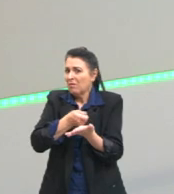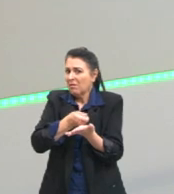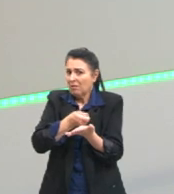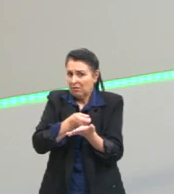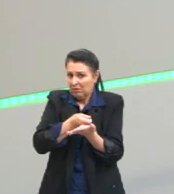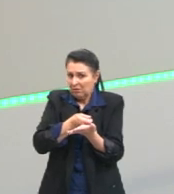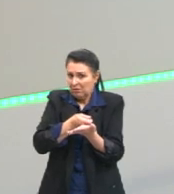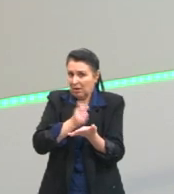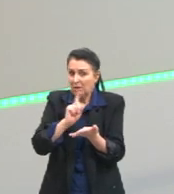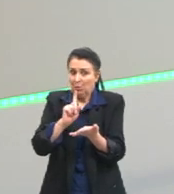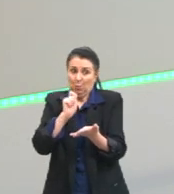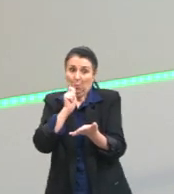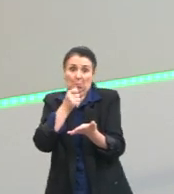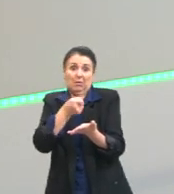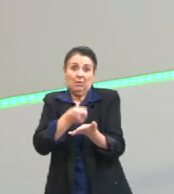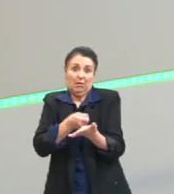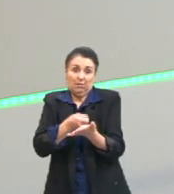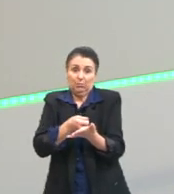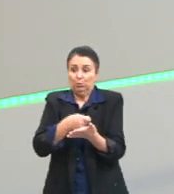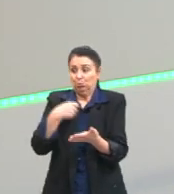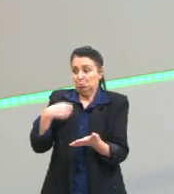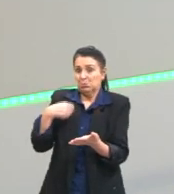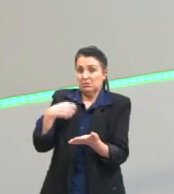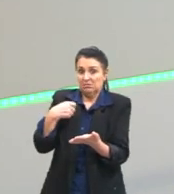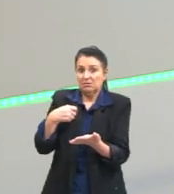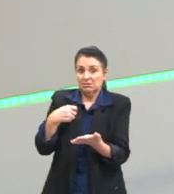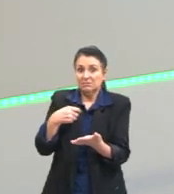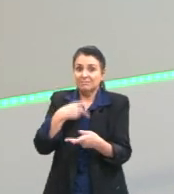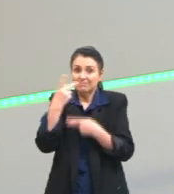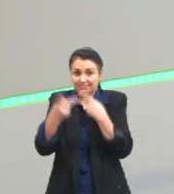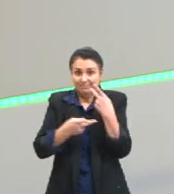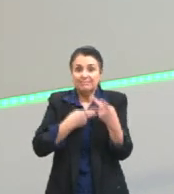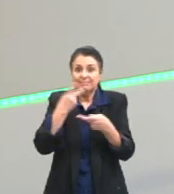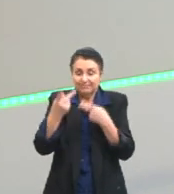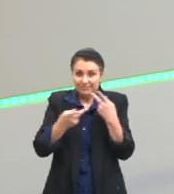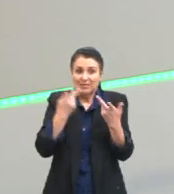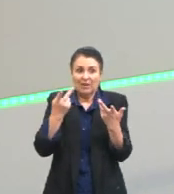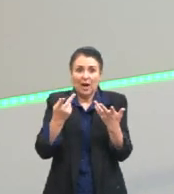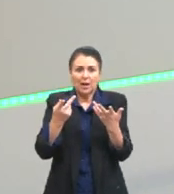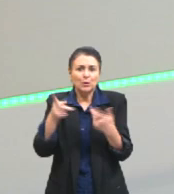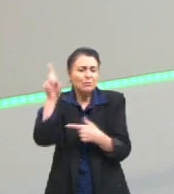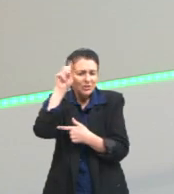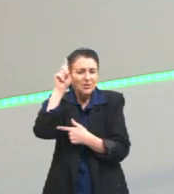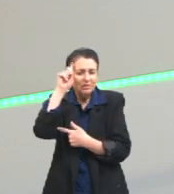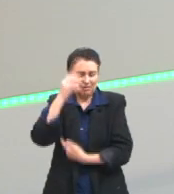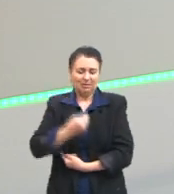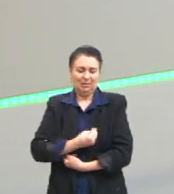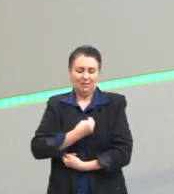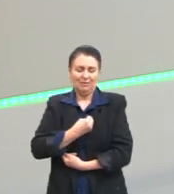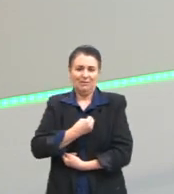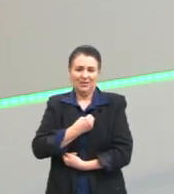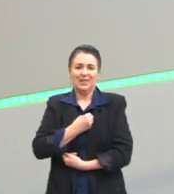novo, que ela não é necessária quando a gente fala dessa fala mais coloquial do nosso dia a dia.